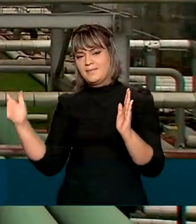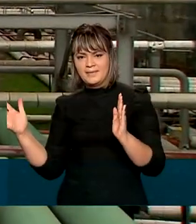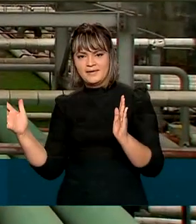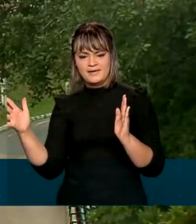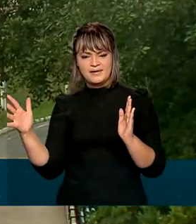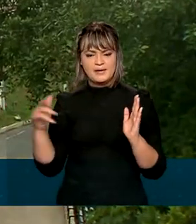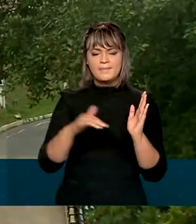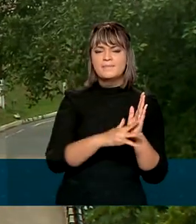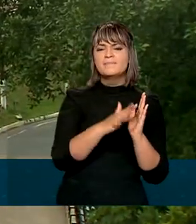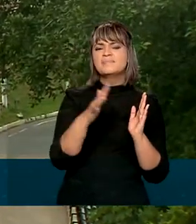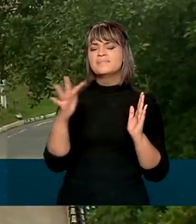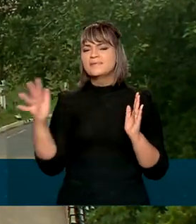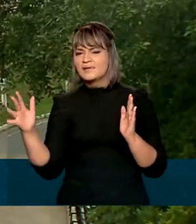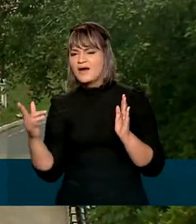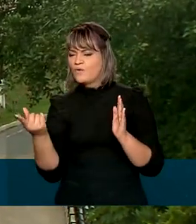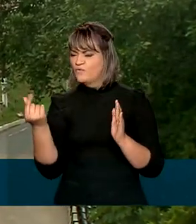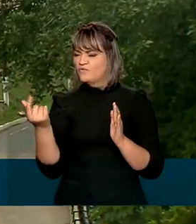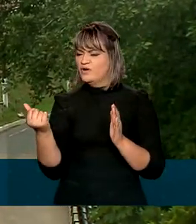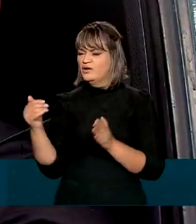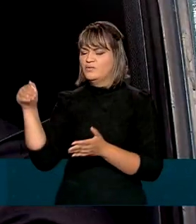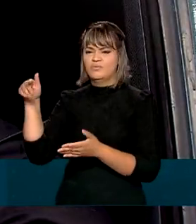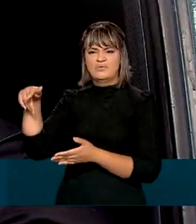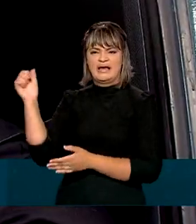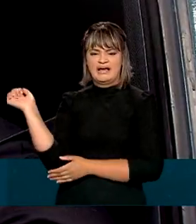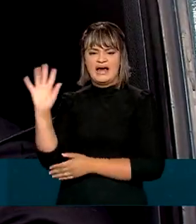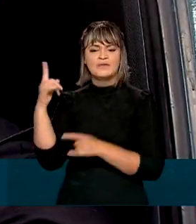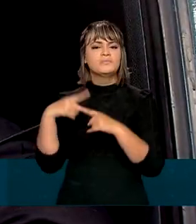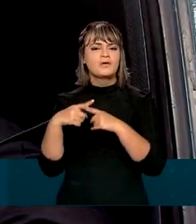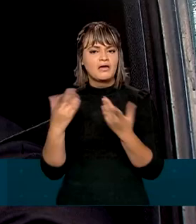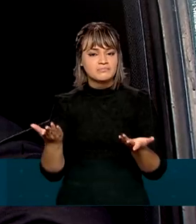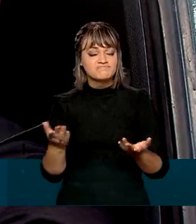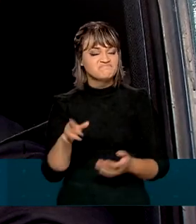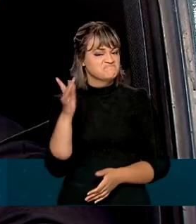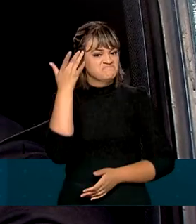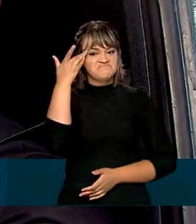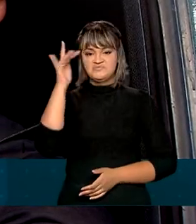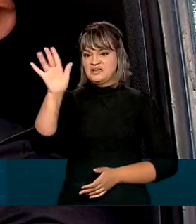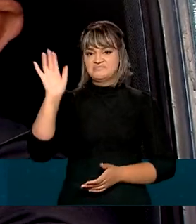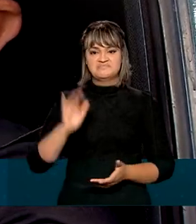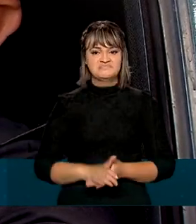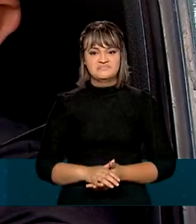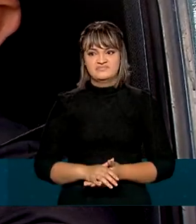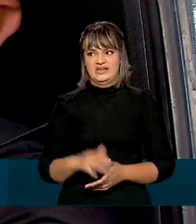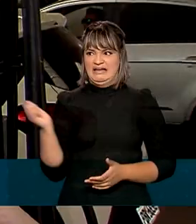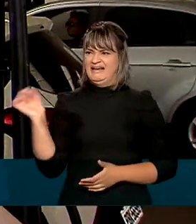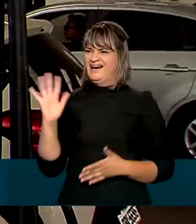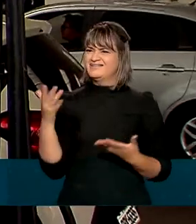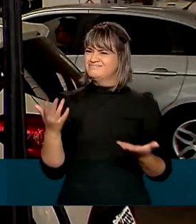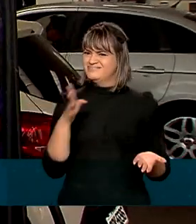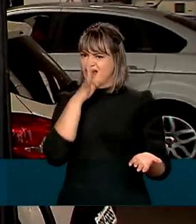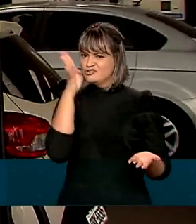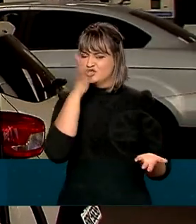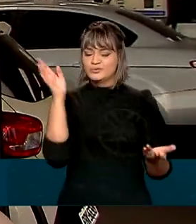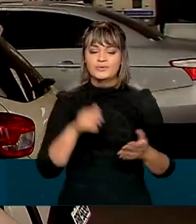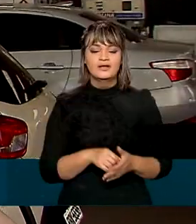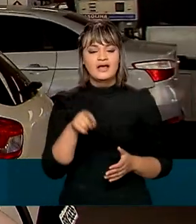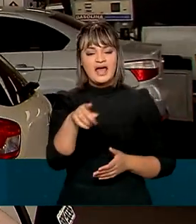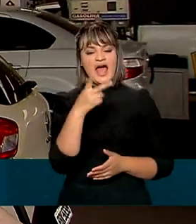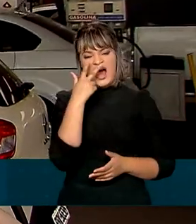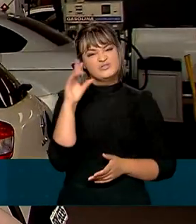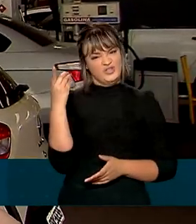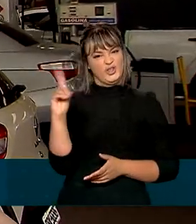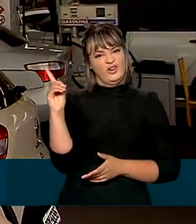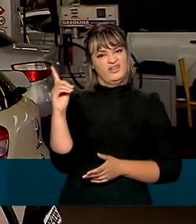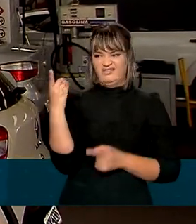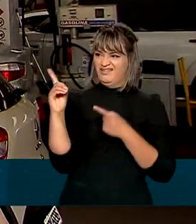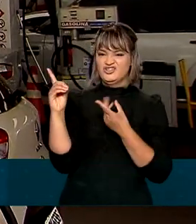você sabe por que o preço final subiu? Não sei, mas eu creio que não é para tanto, né? É através do dólar,